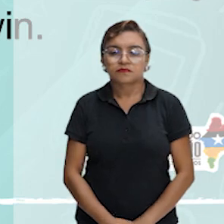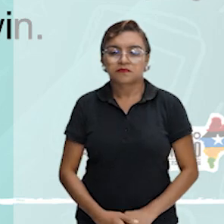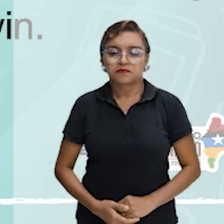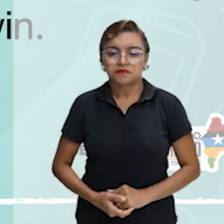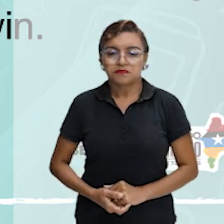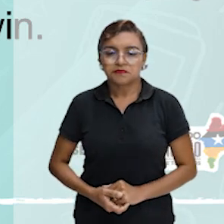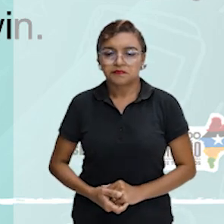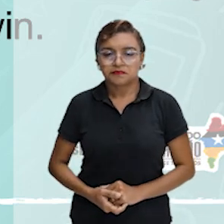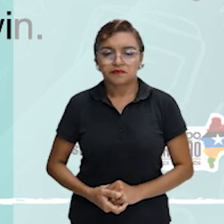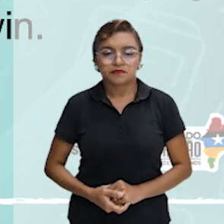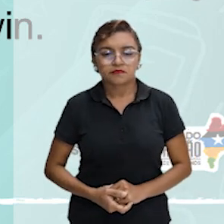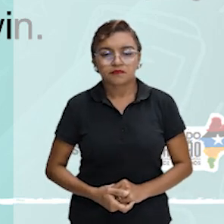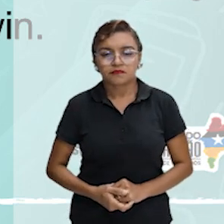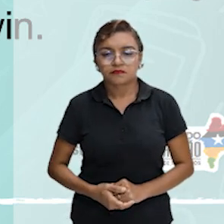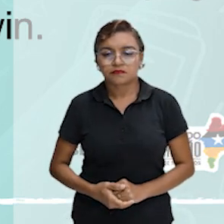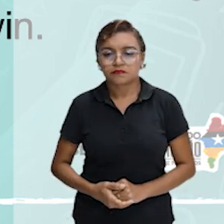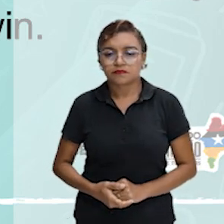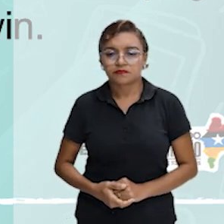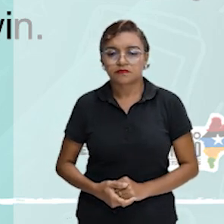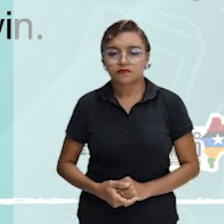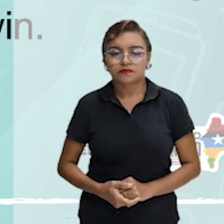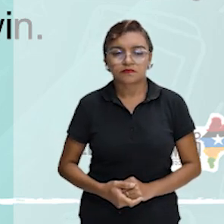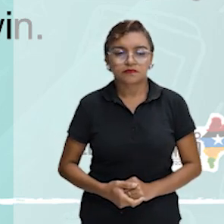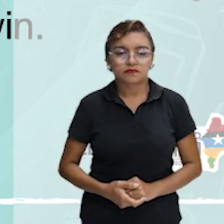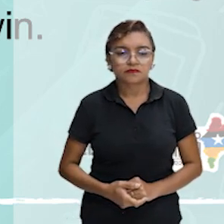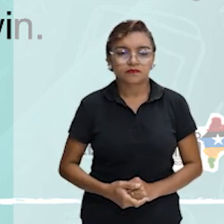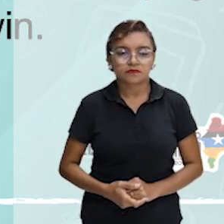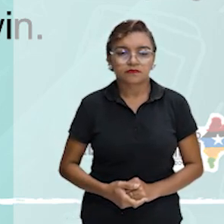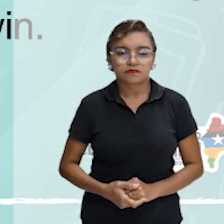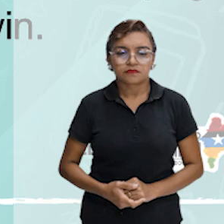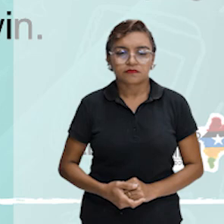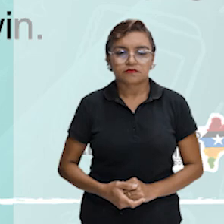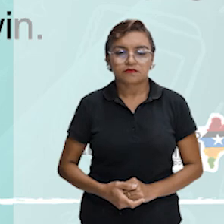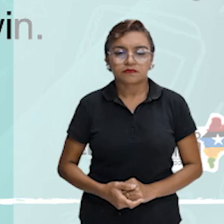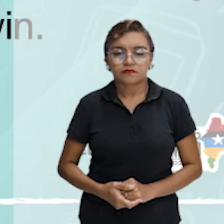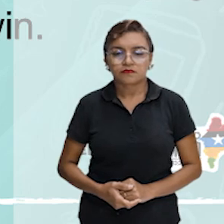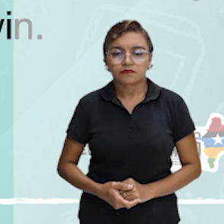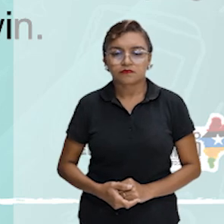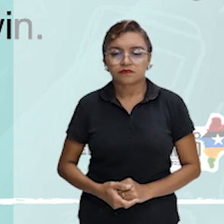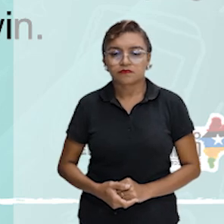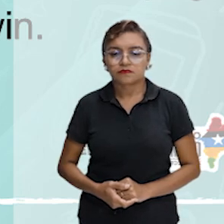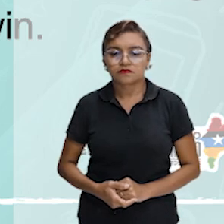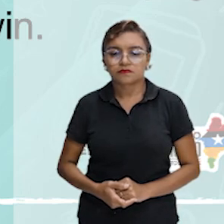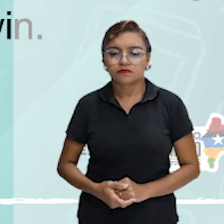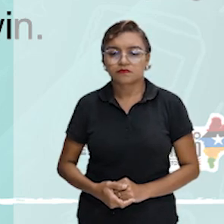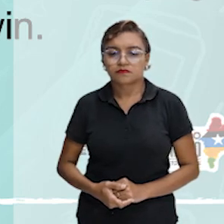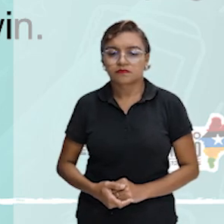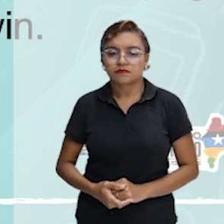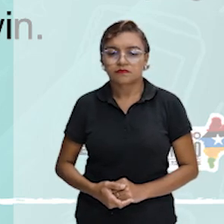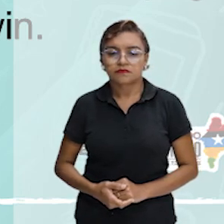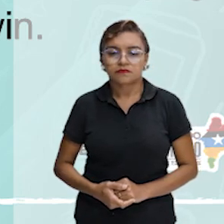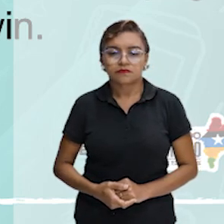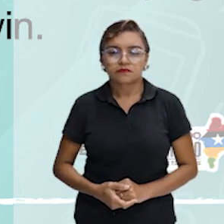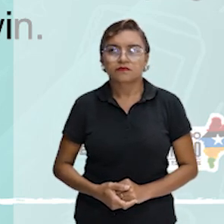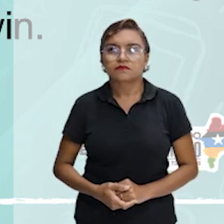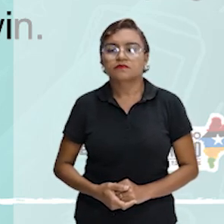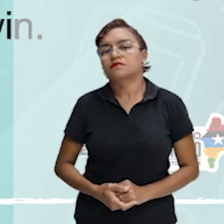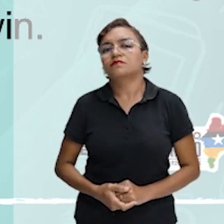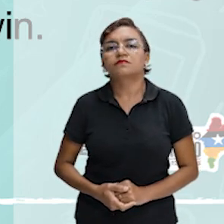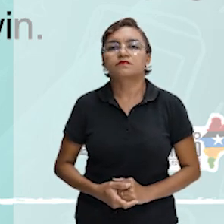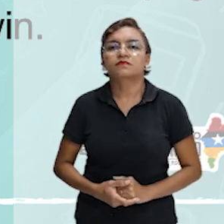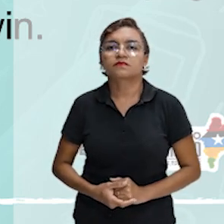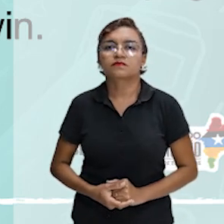Não mais do que uma suposição, pois os baleeiros que operavam ao largo da América do Sul não visitavam o